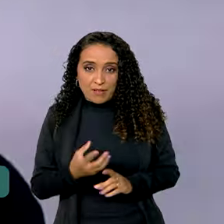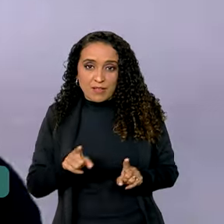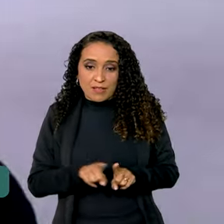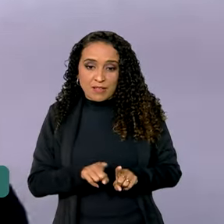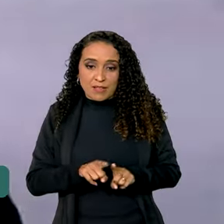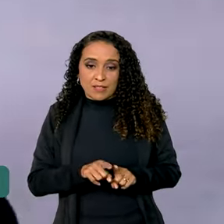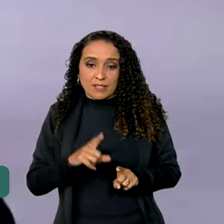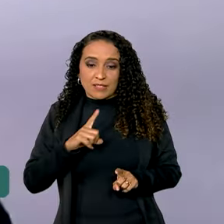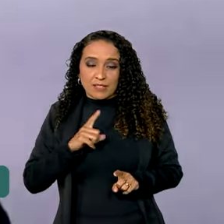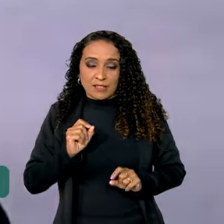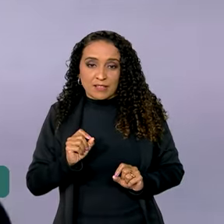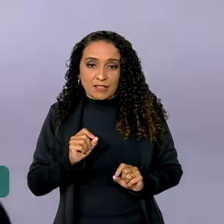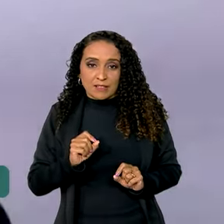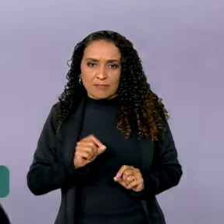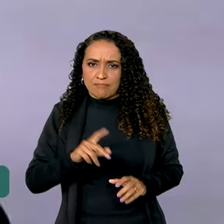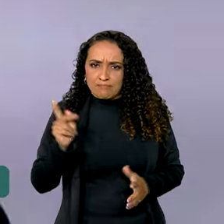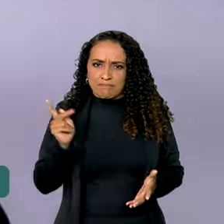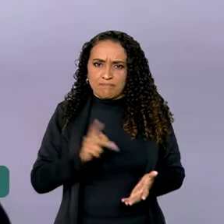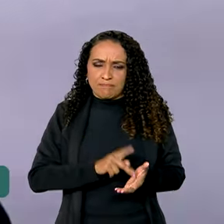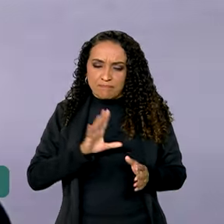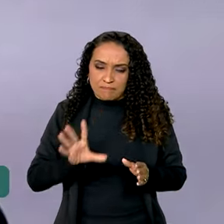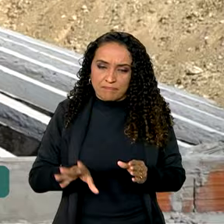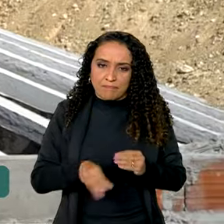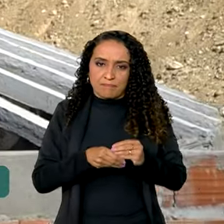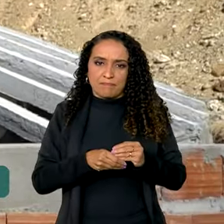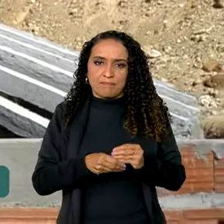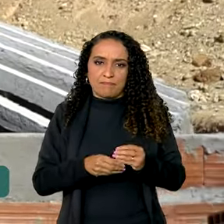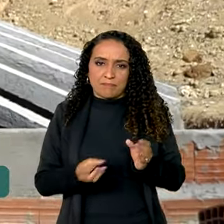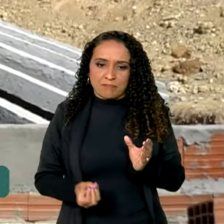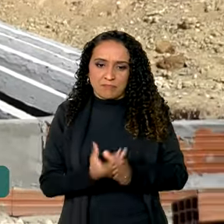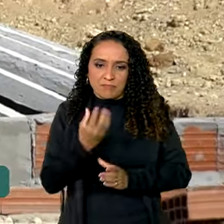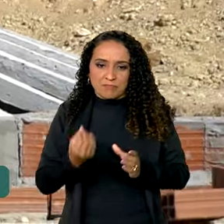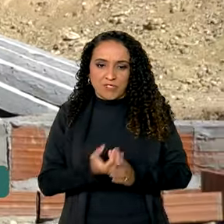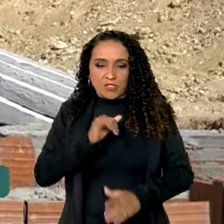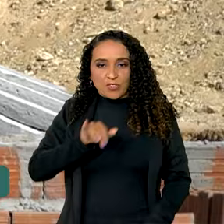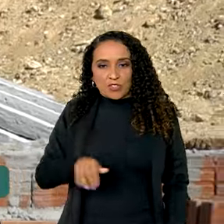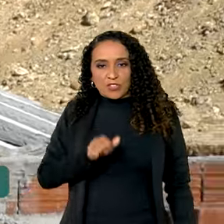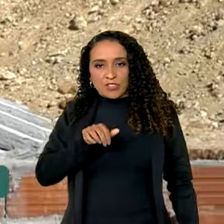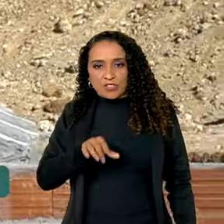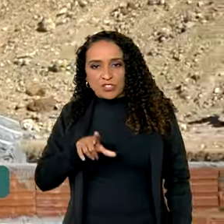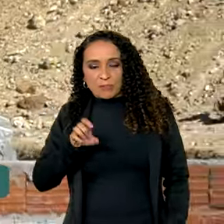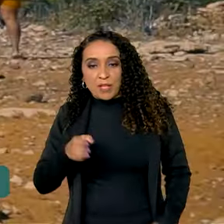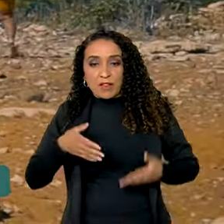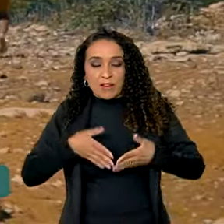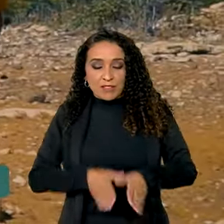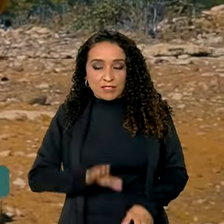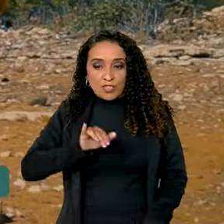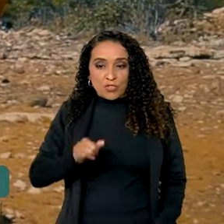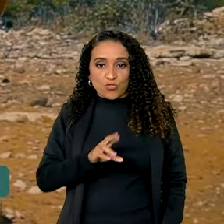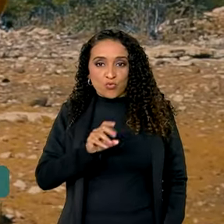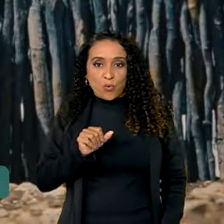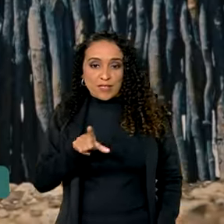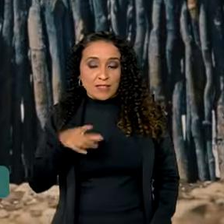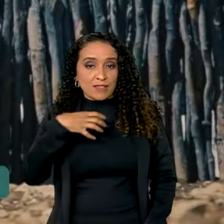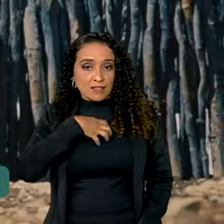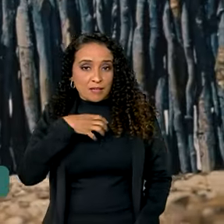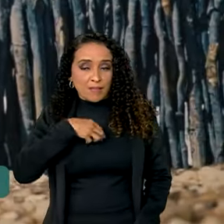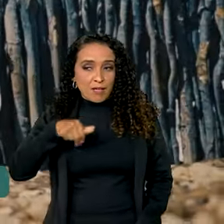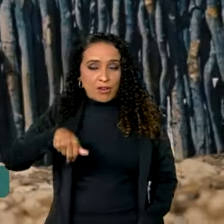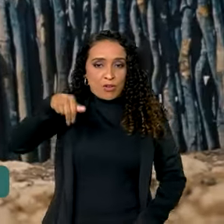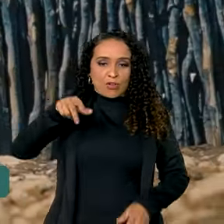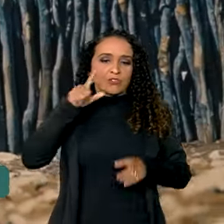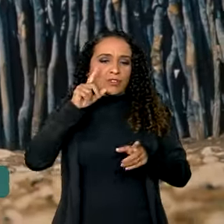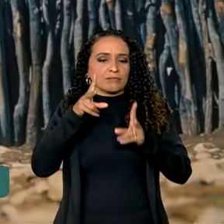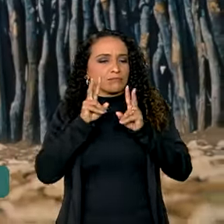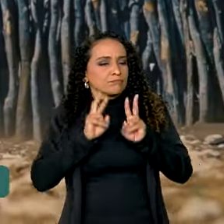ter uma efetiva inclusão produtiva. Jamile, nascida em Juazeiro, no sertão da Bahia, já